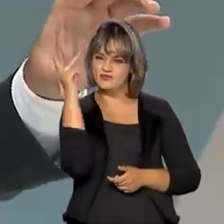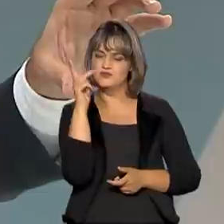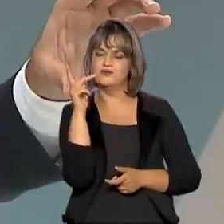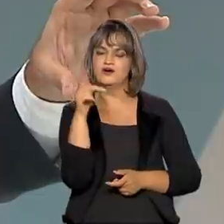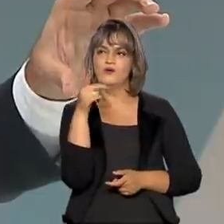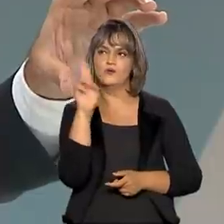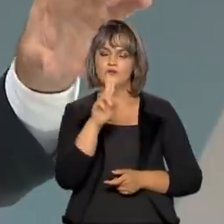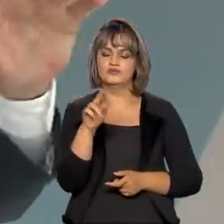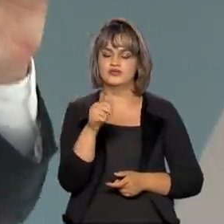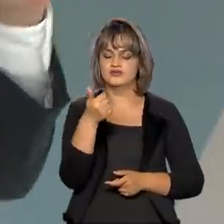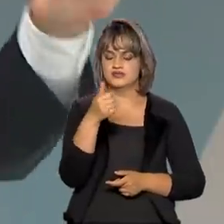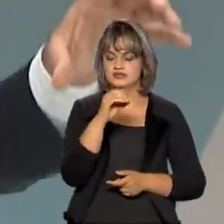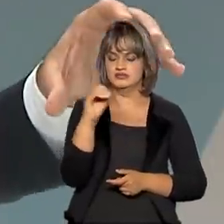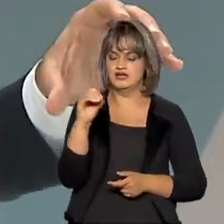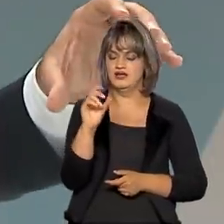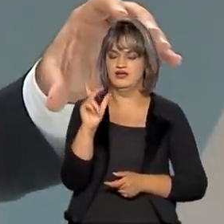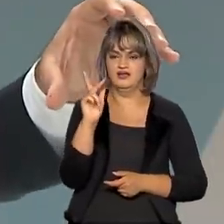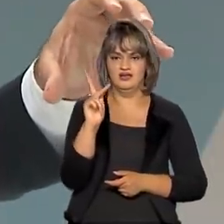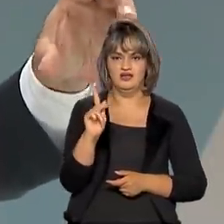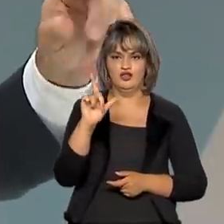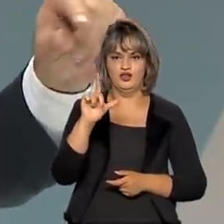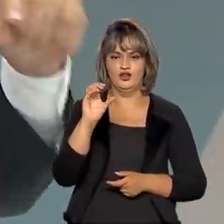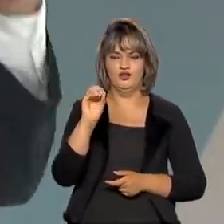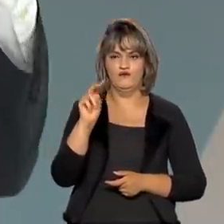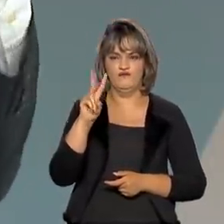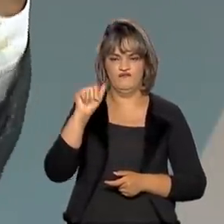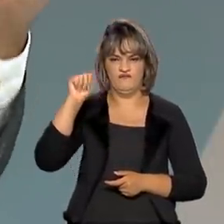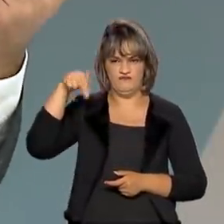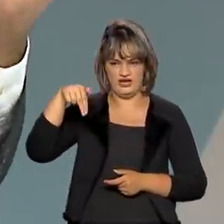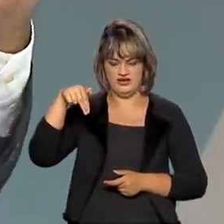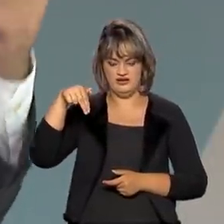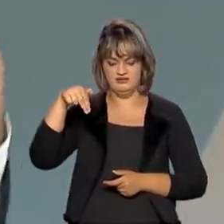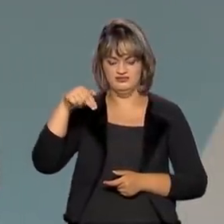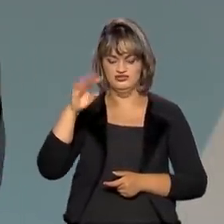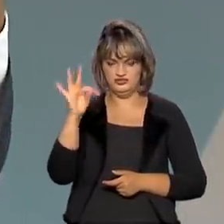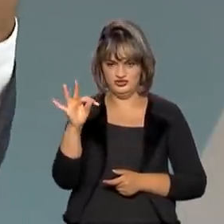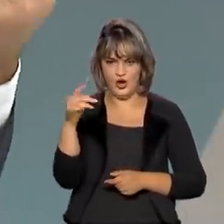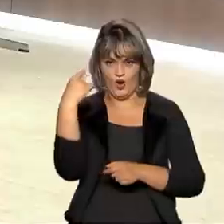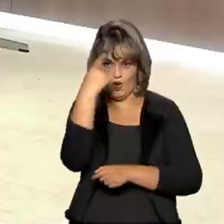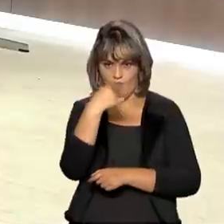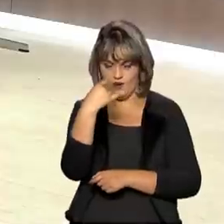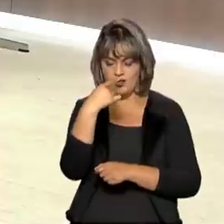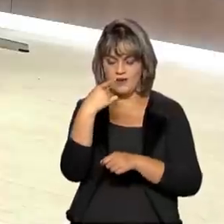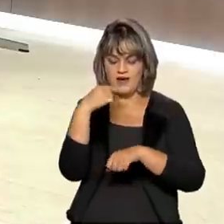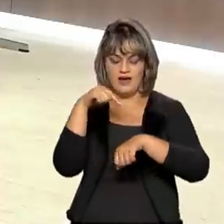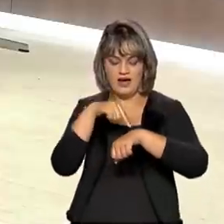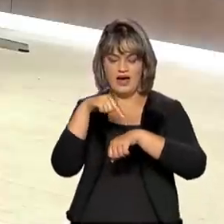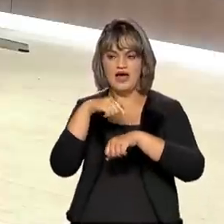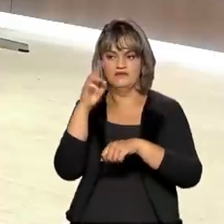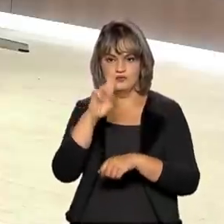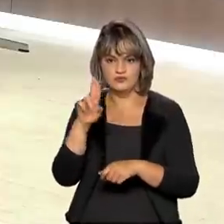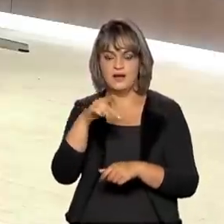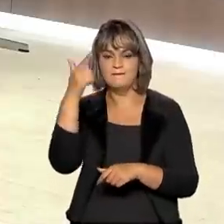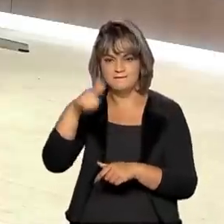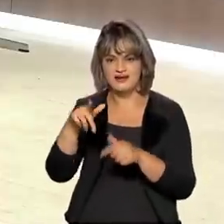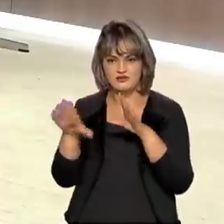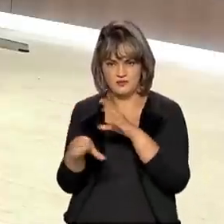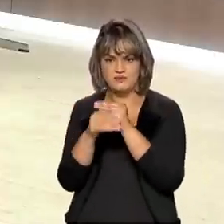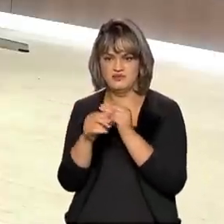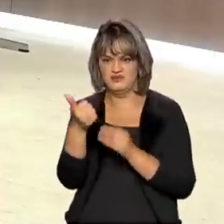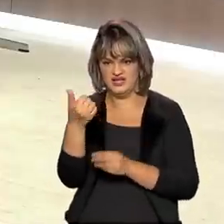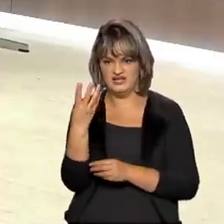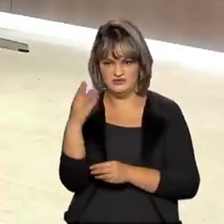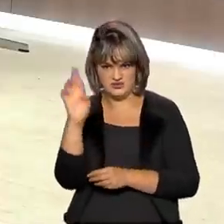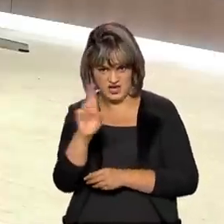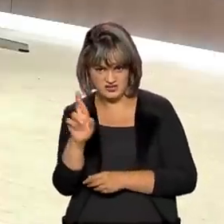100 kWh, além da conta normal ali, vai vir essa bandeira que tem um acréscimo de 14 reais e 20 centavos na